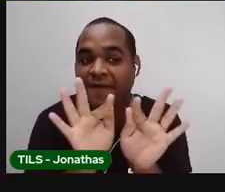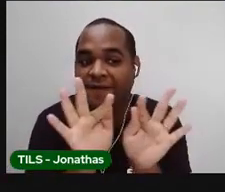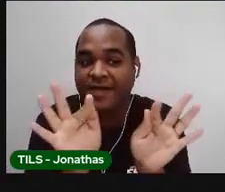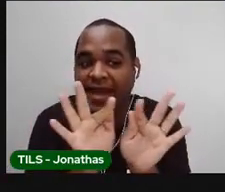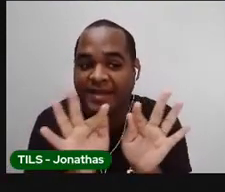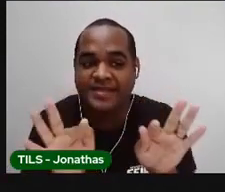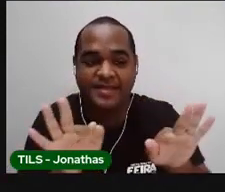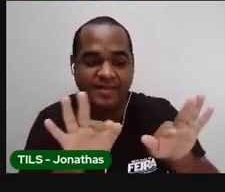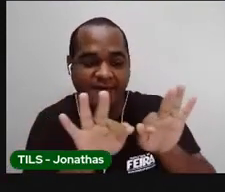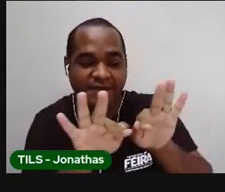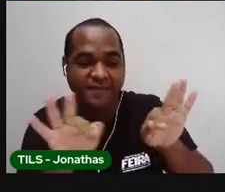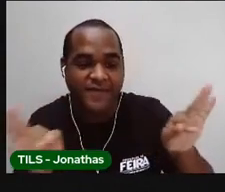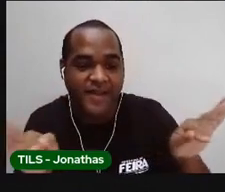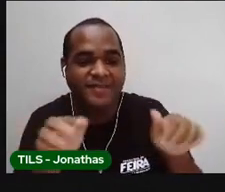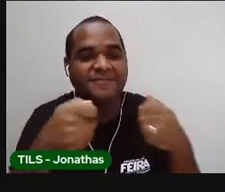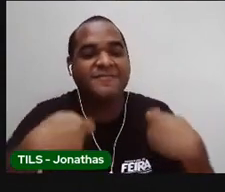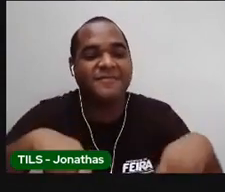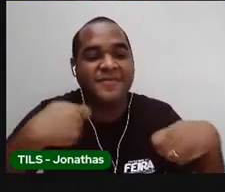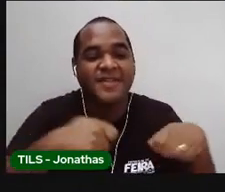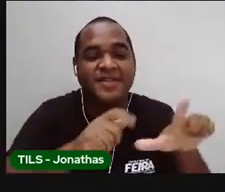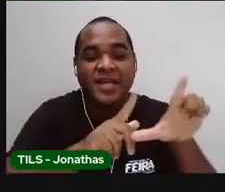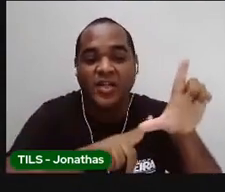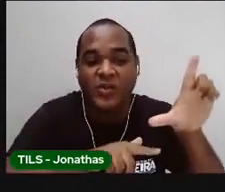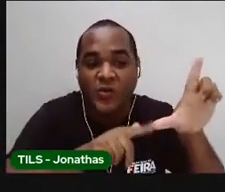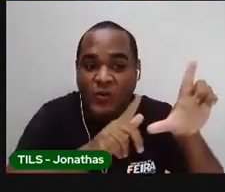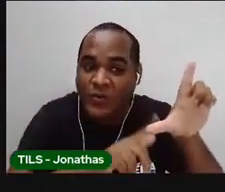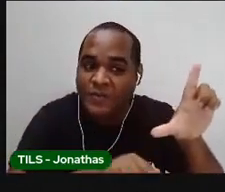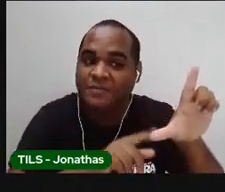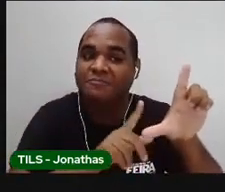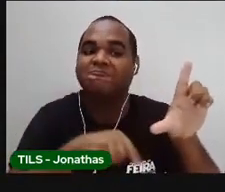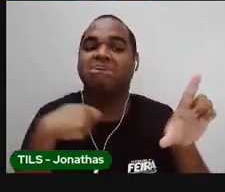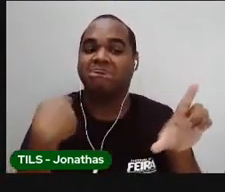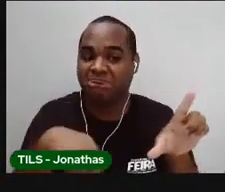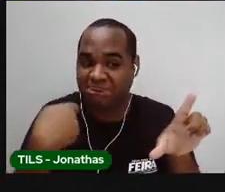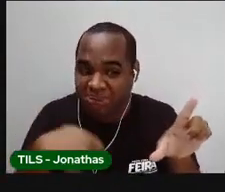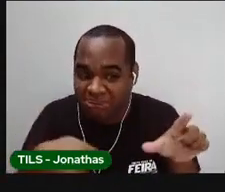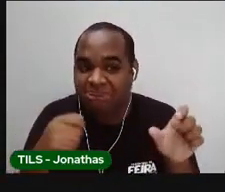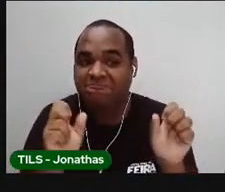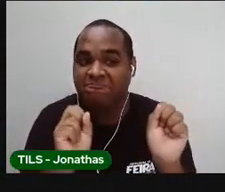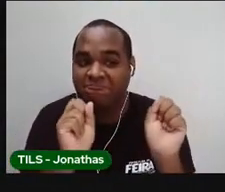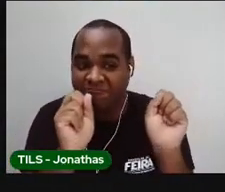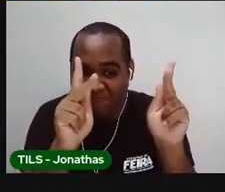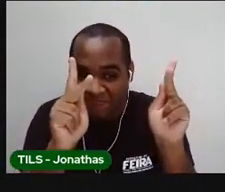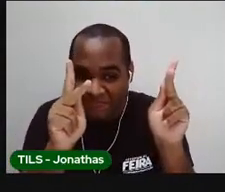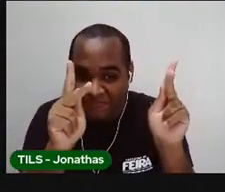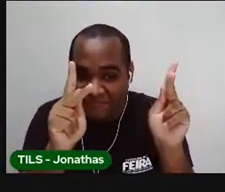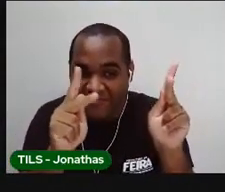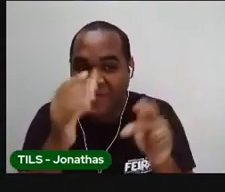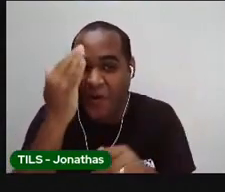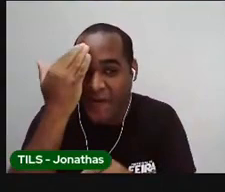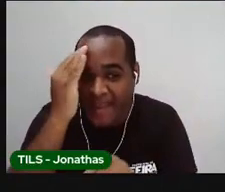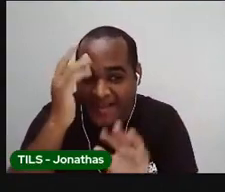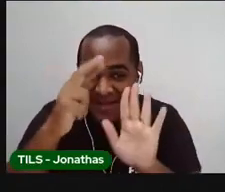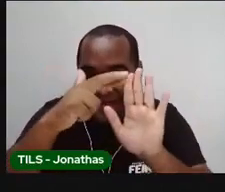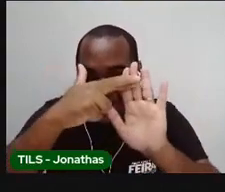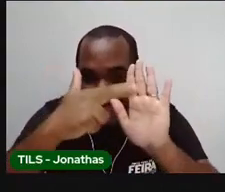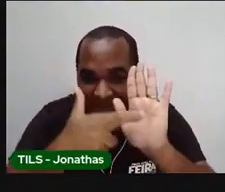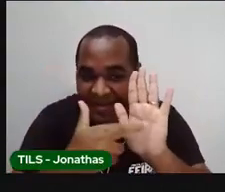nomes próprios, sempre com a letra maiúscula, tá bom? Não esquece essa regrinha, não.